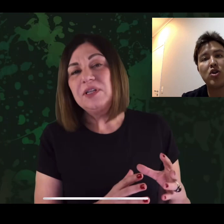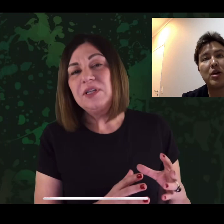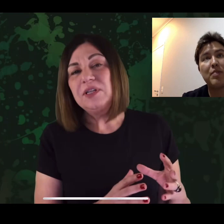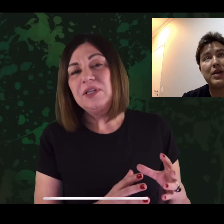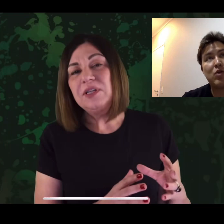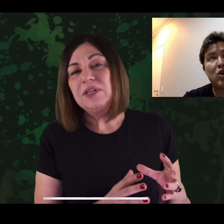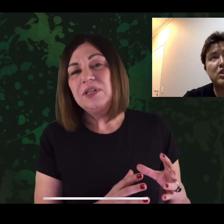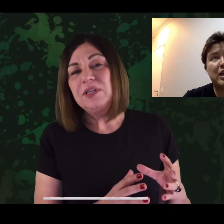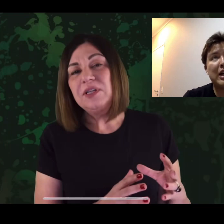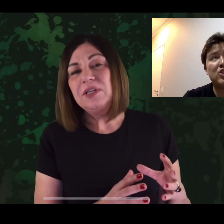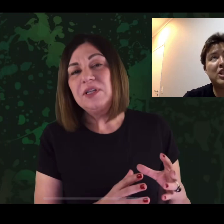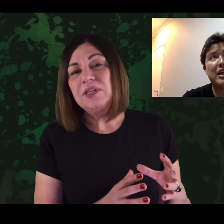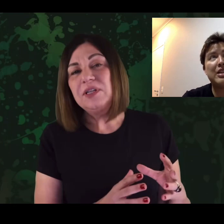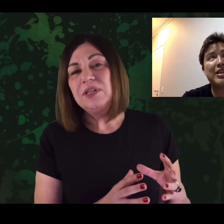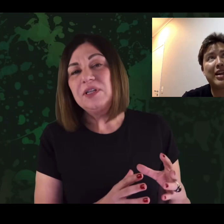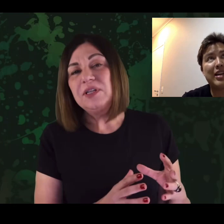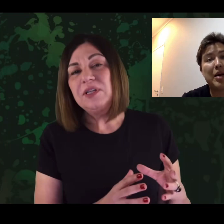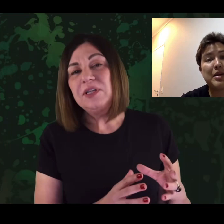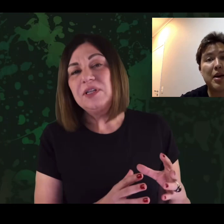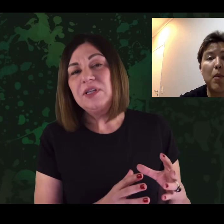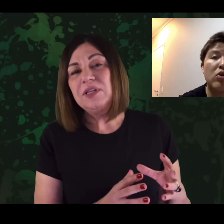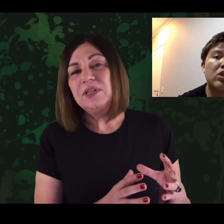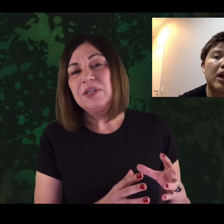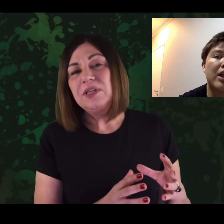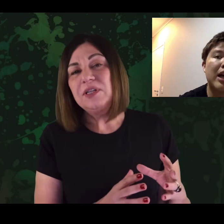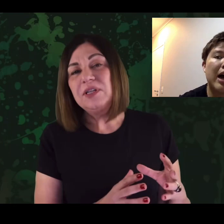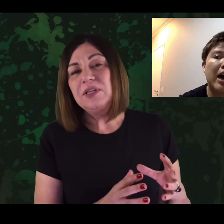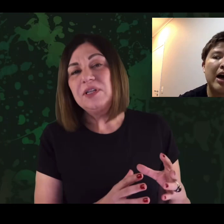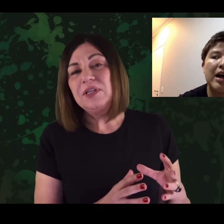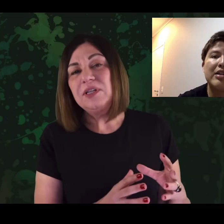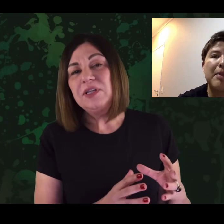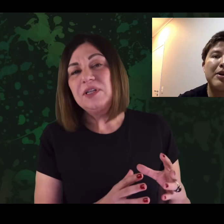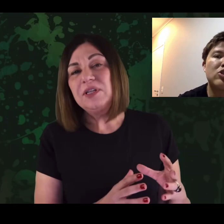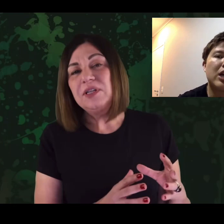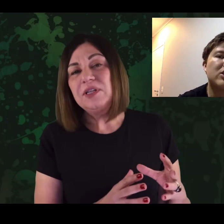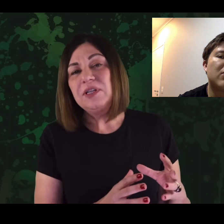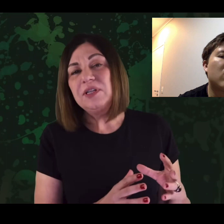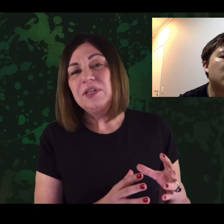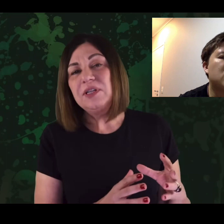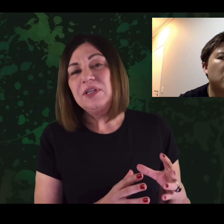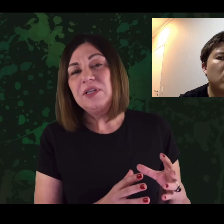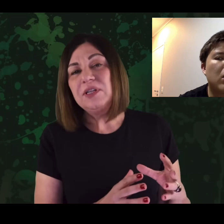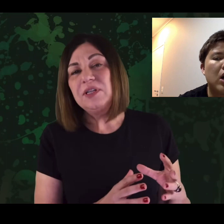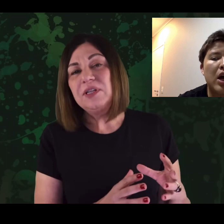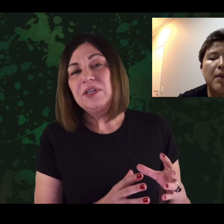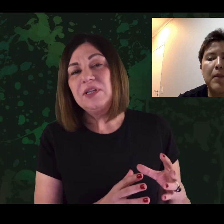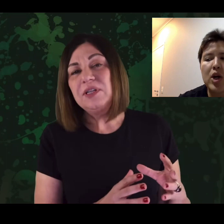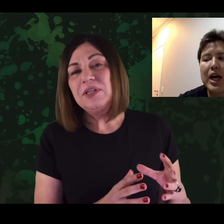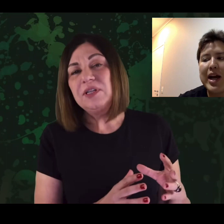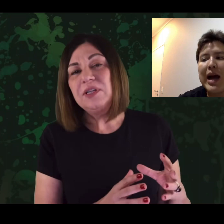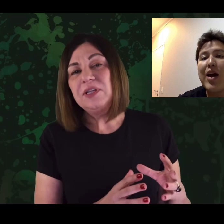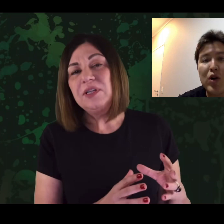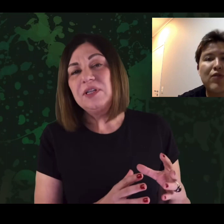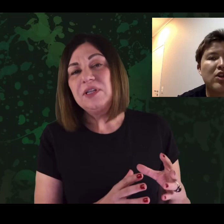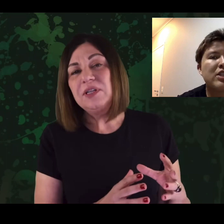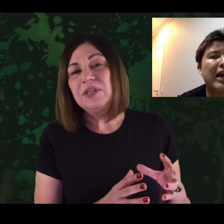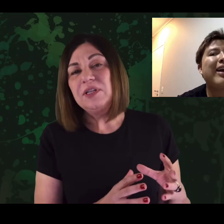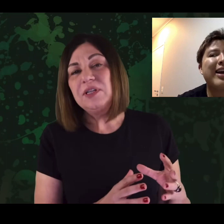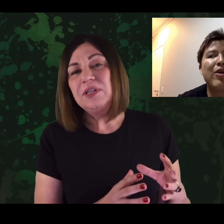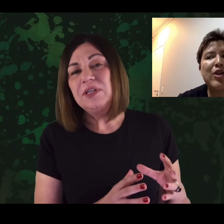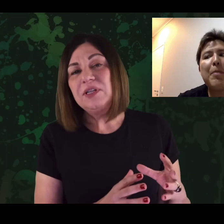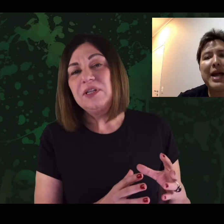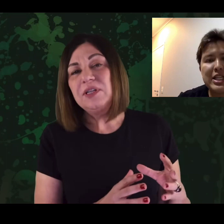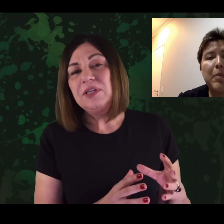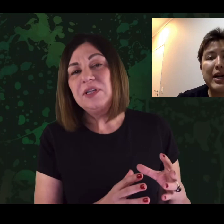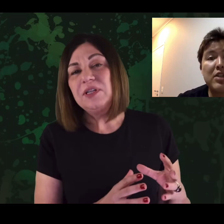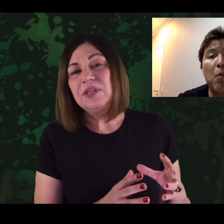concorda. É uma coisa que a gente tem que apreciar muito da personagem da Florence Pugh, porque ela é uma atriz que